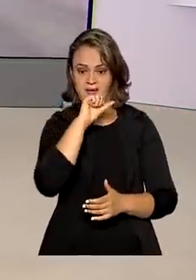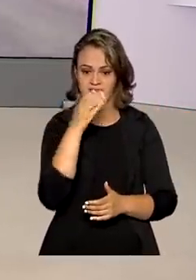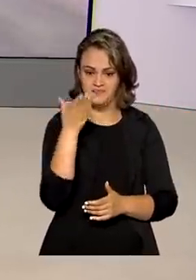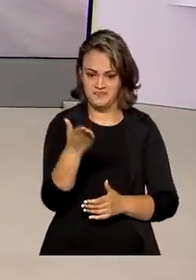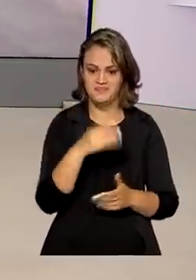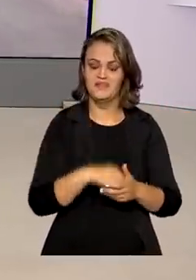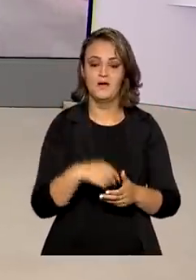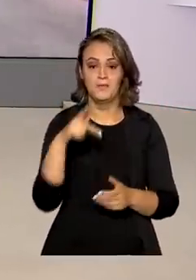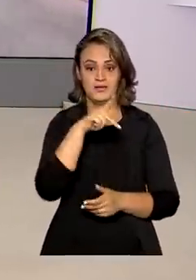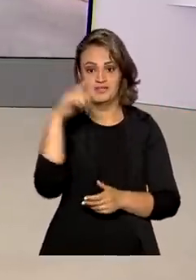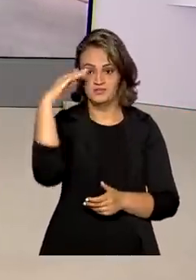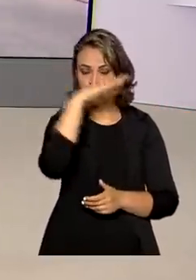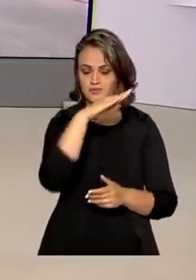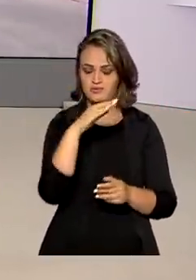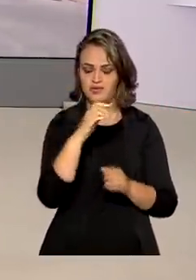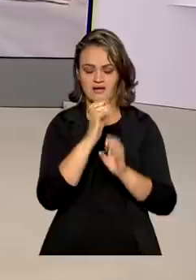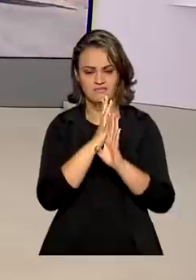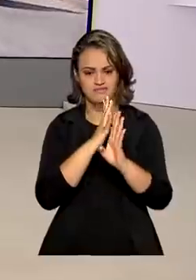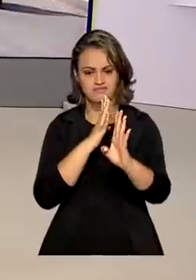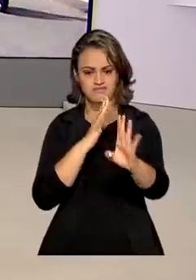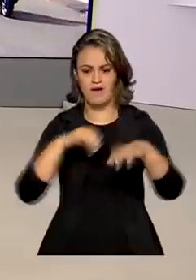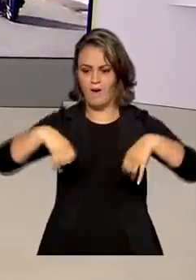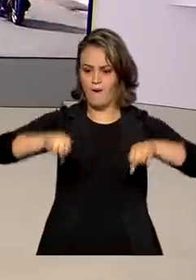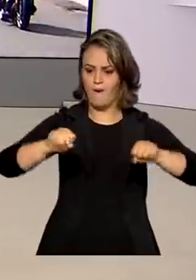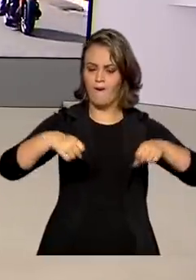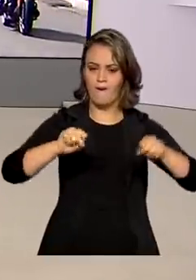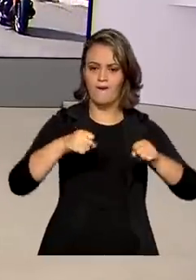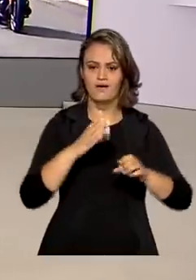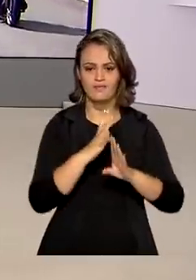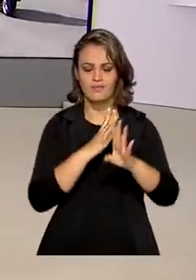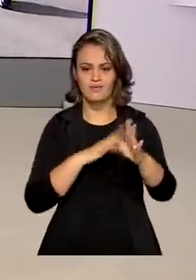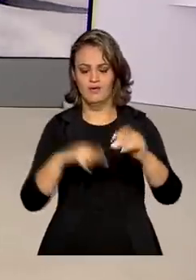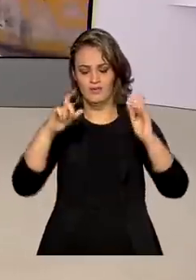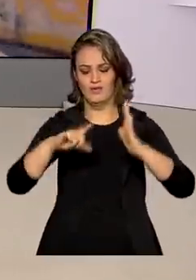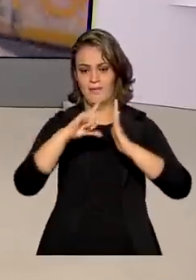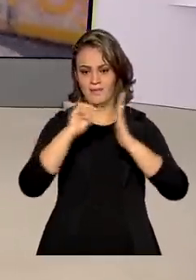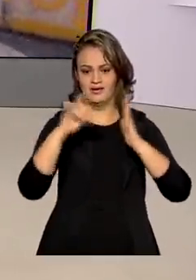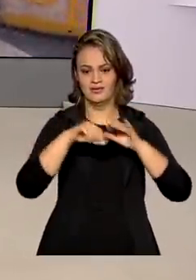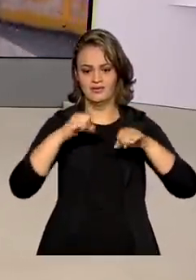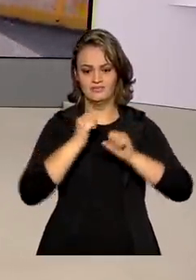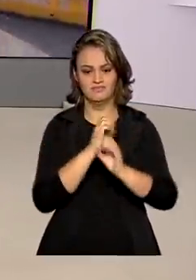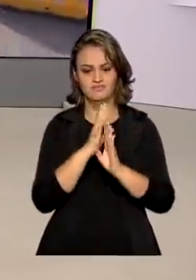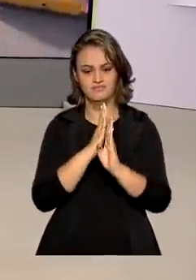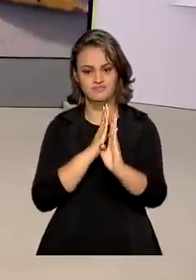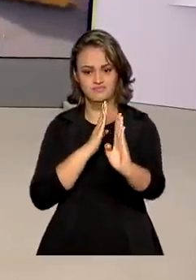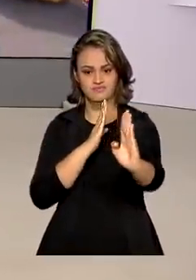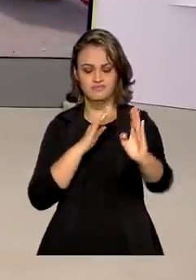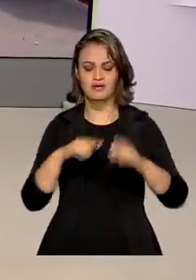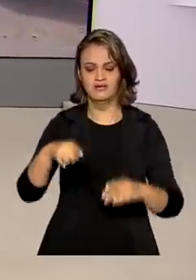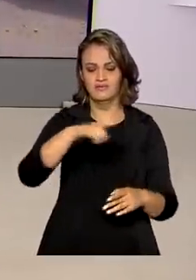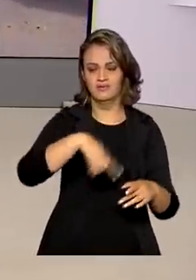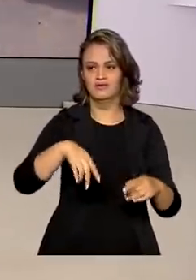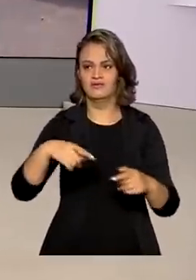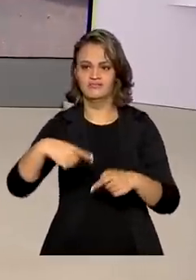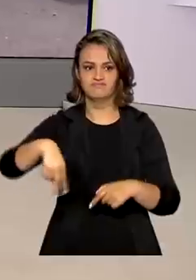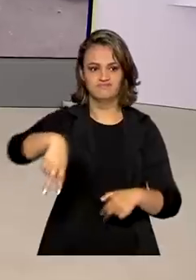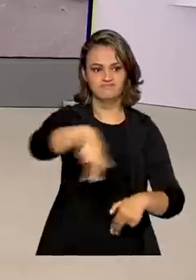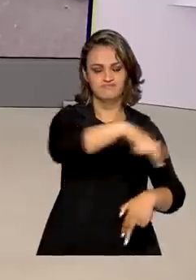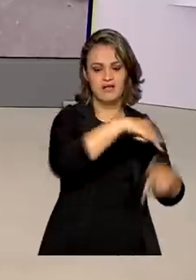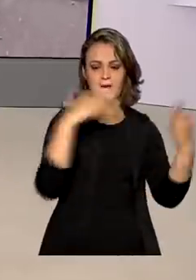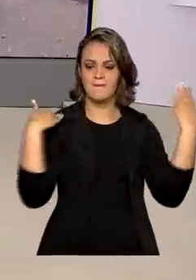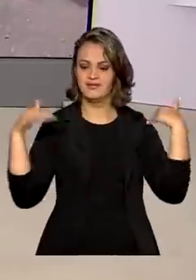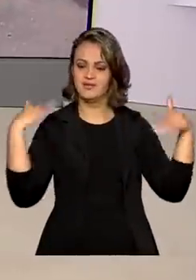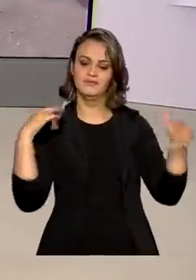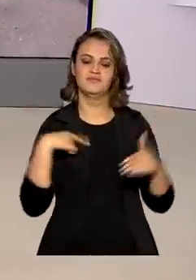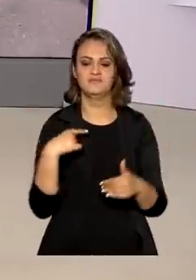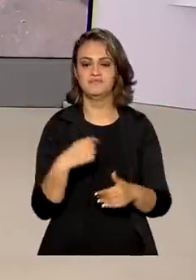O presidente Jair Bolsonaro e centenas de motociclistas saíram do Palácio da Alvorada e percorreram os principais pontos turísticos da capital federal.